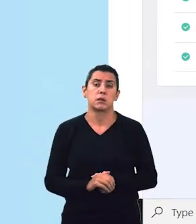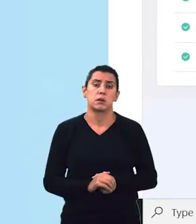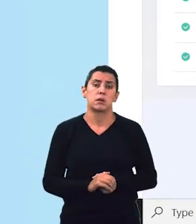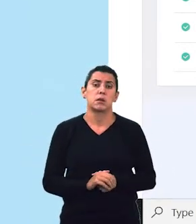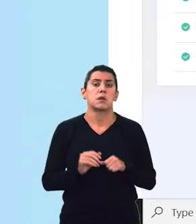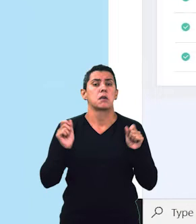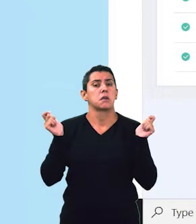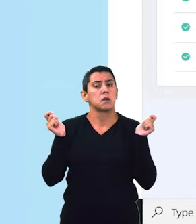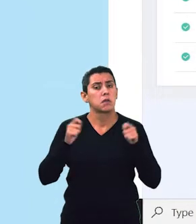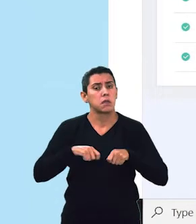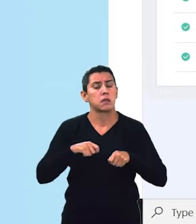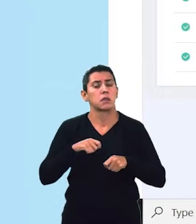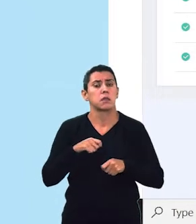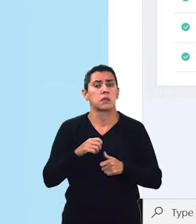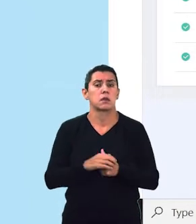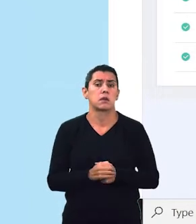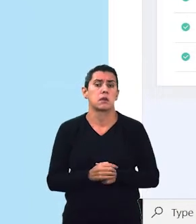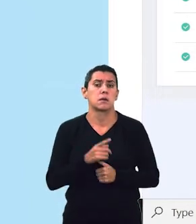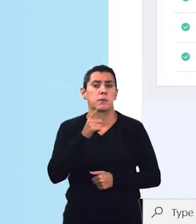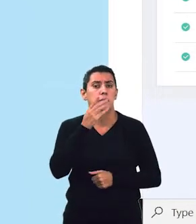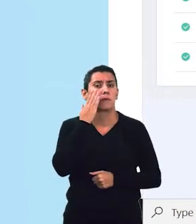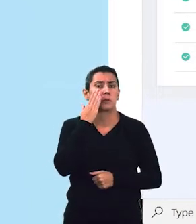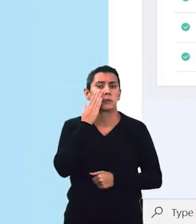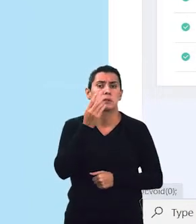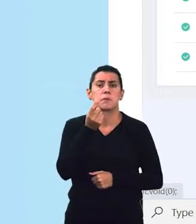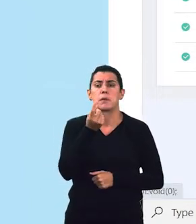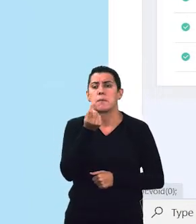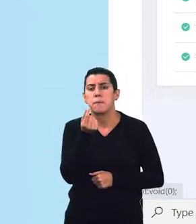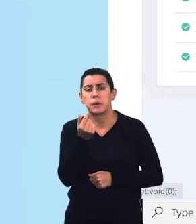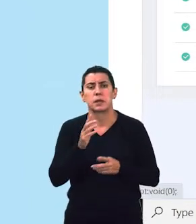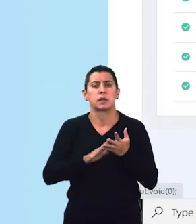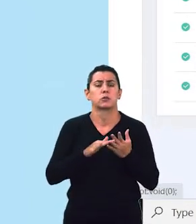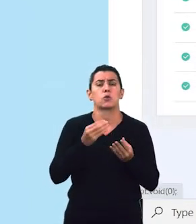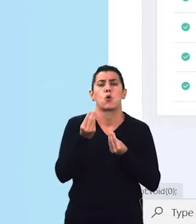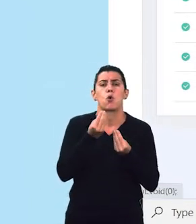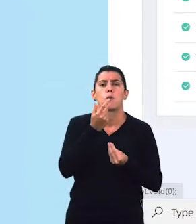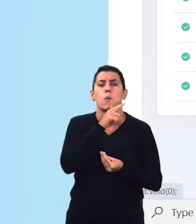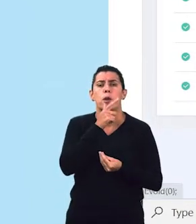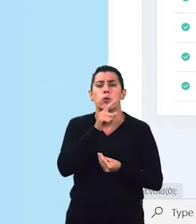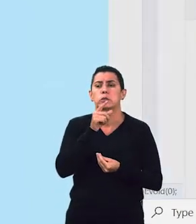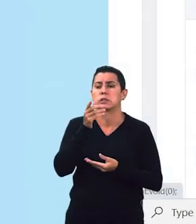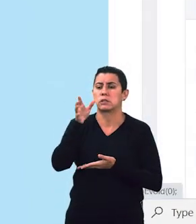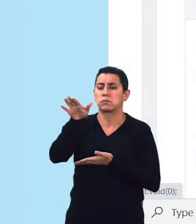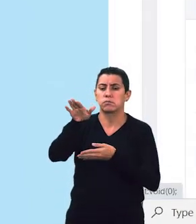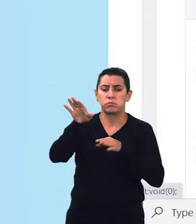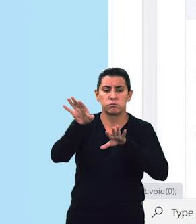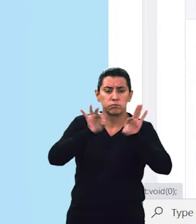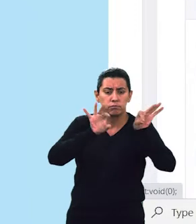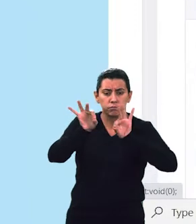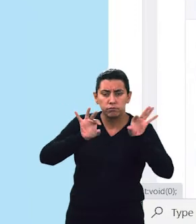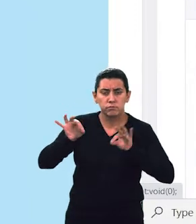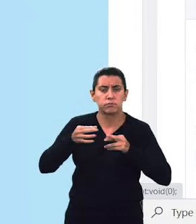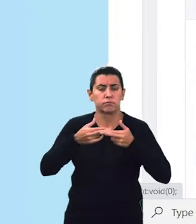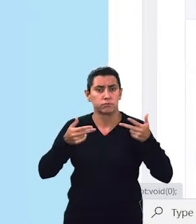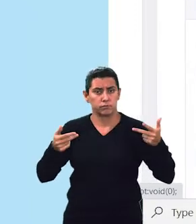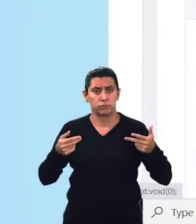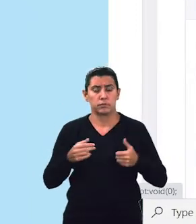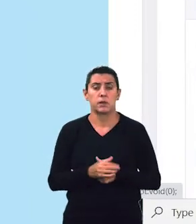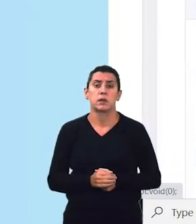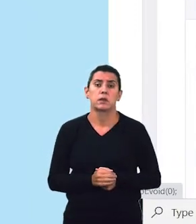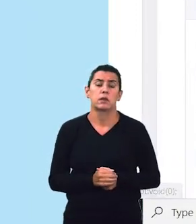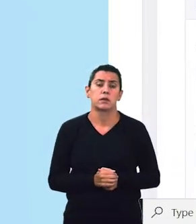para poder ver especificações, como fazer chamada de modelo e tudo mais. Ok? Inclusive, aqui,